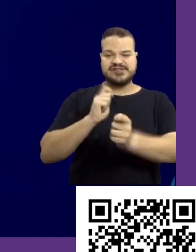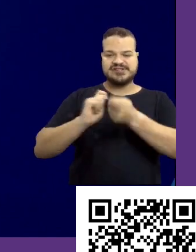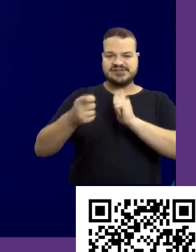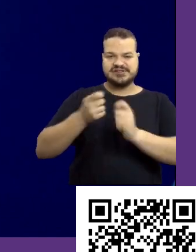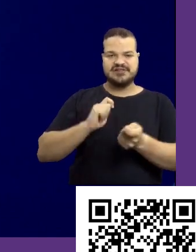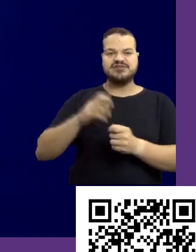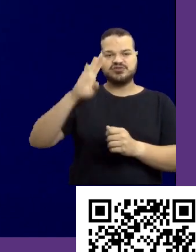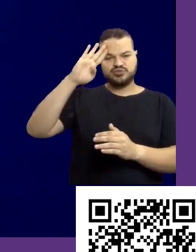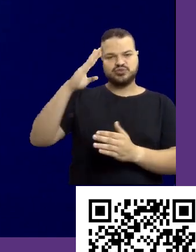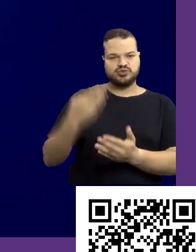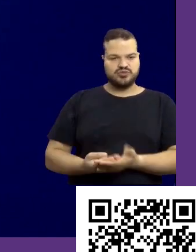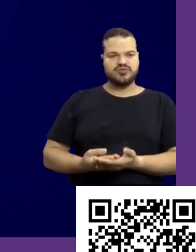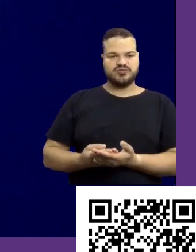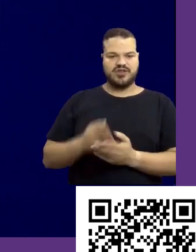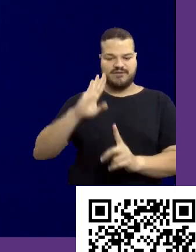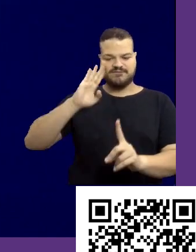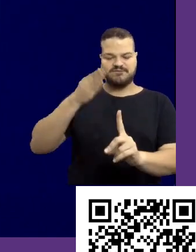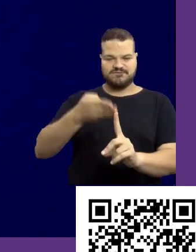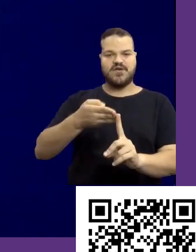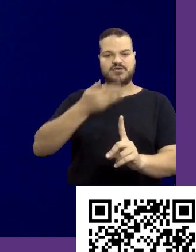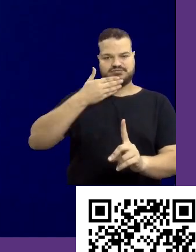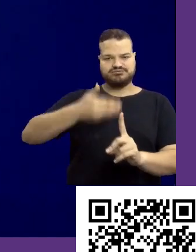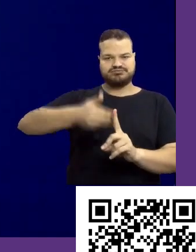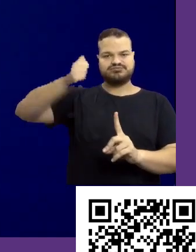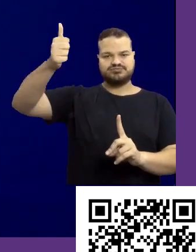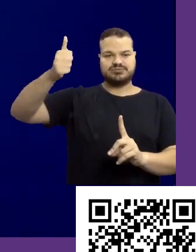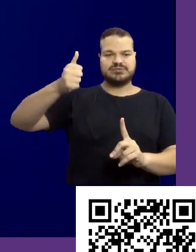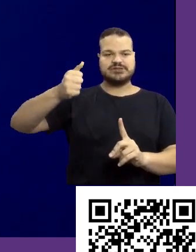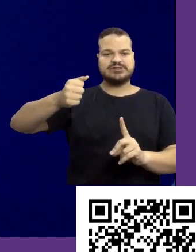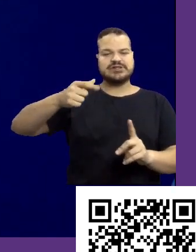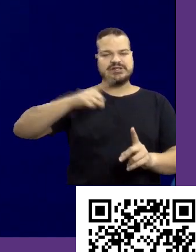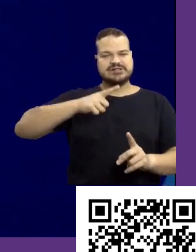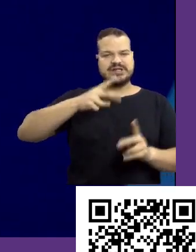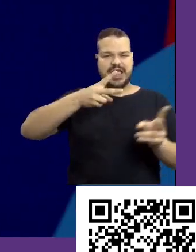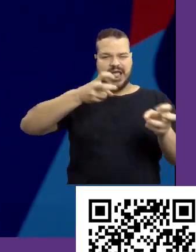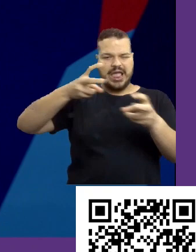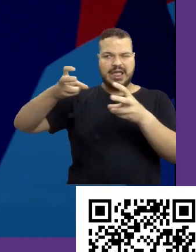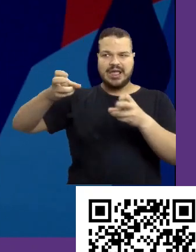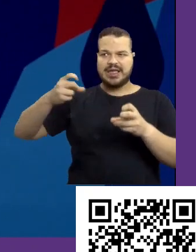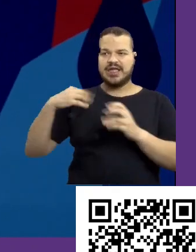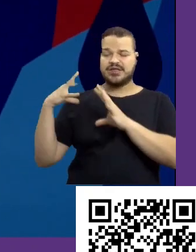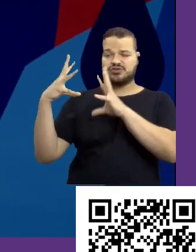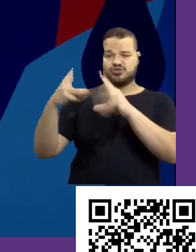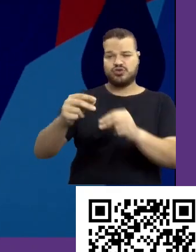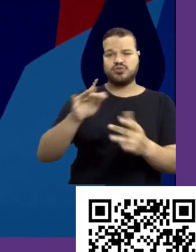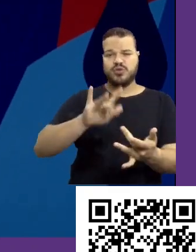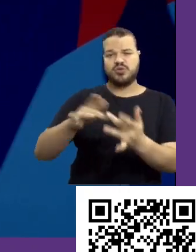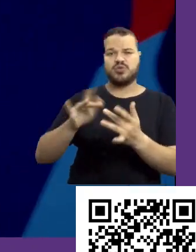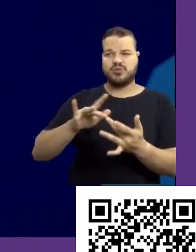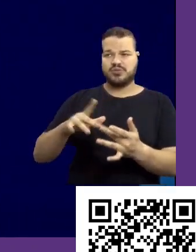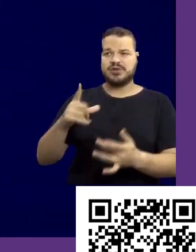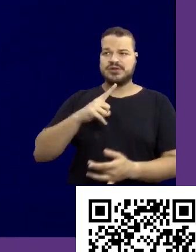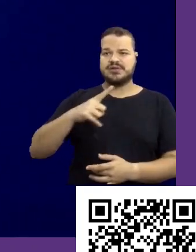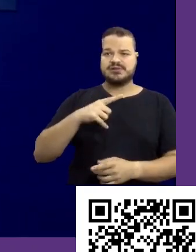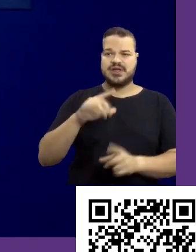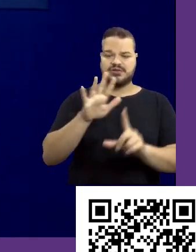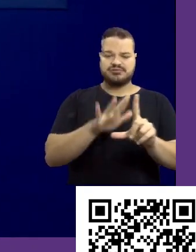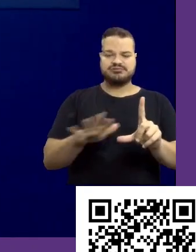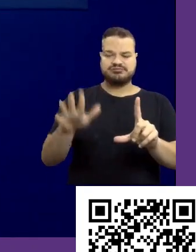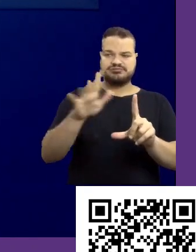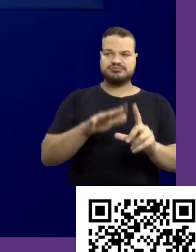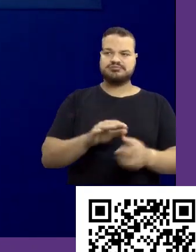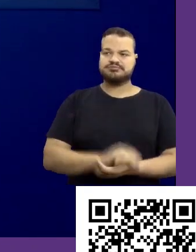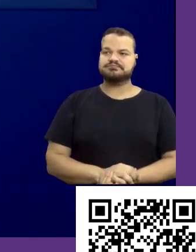com foco em resultado. Profissionais de RH que têm interesse podem me chamar lá. Aqui estão todos os meus contatos e eu tenho essa super novidade